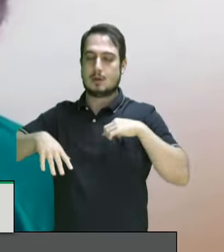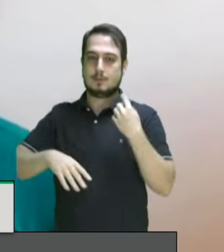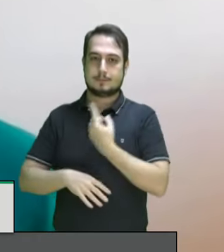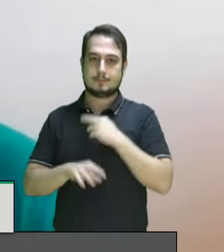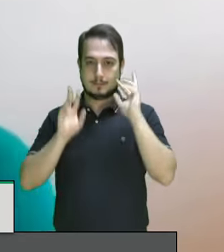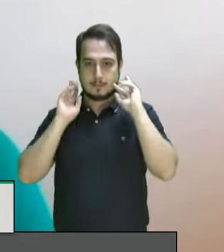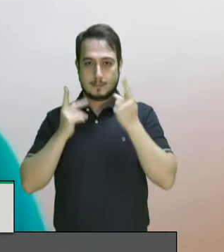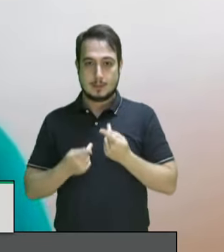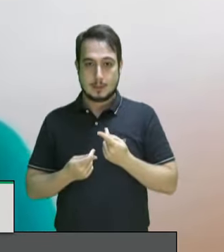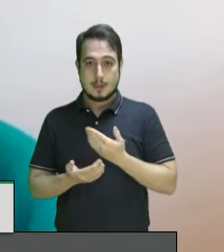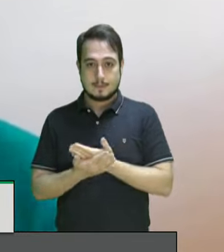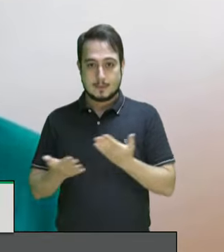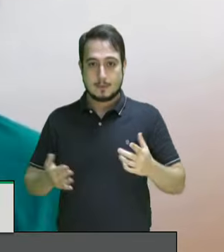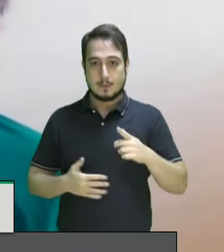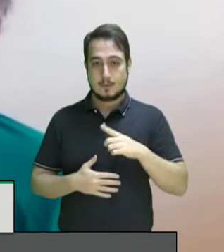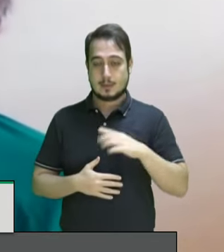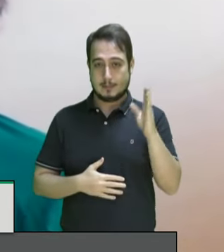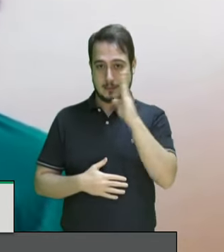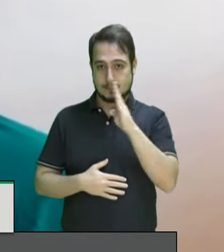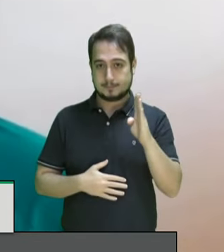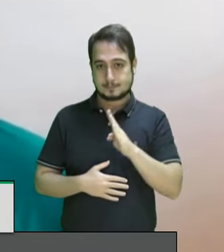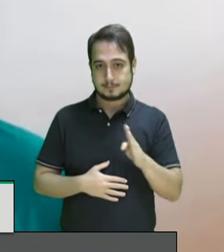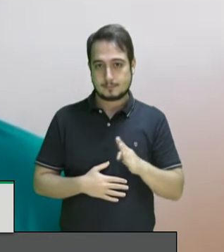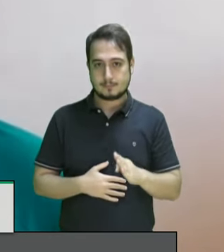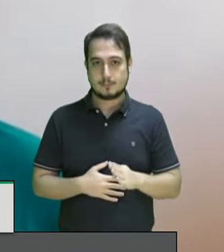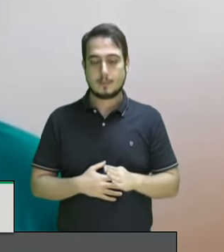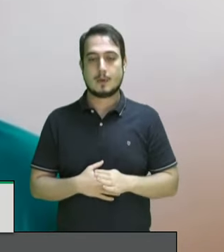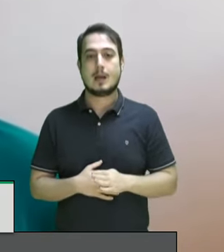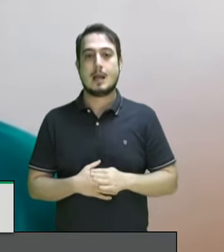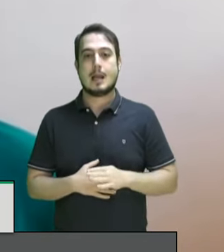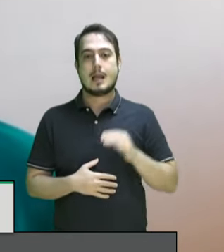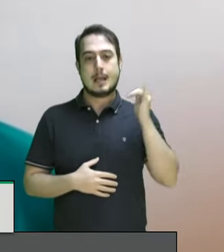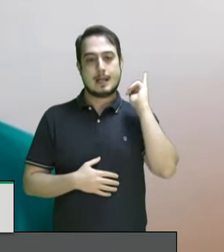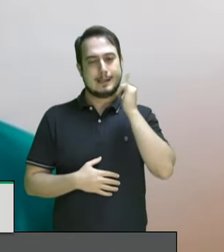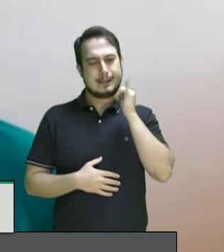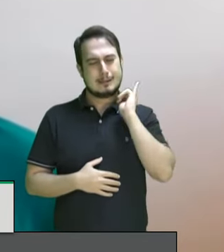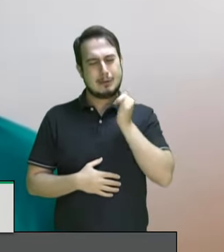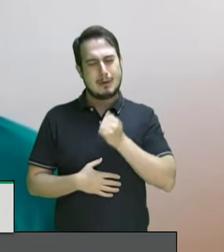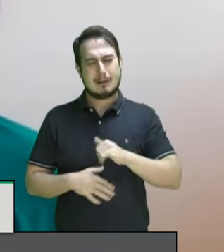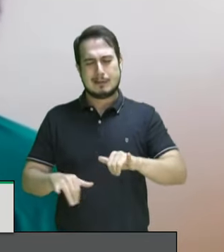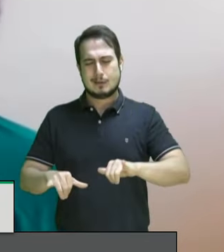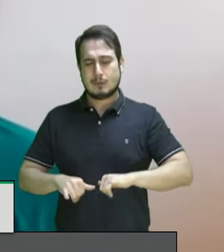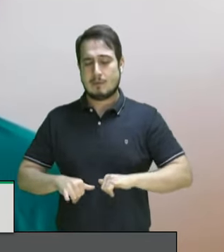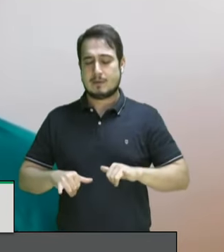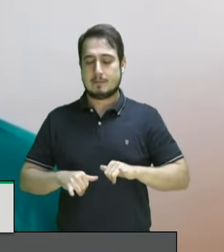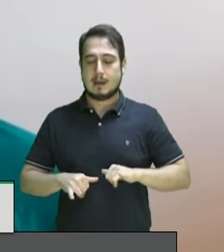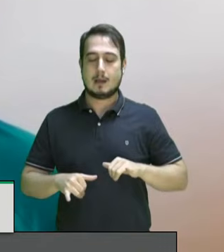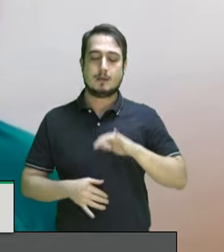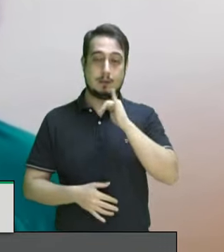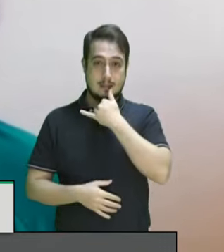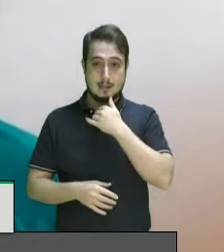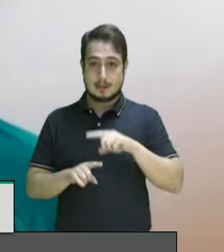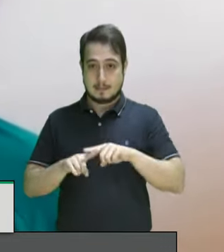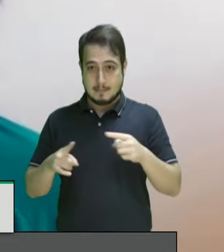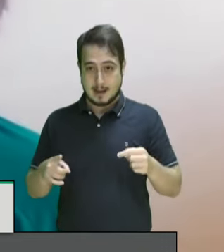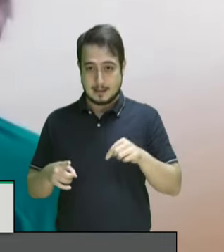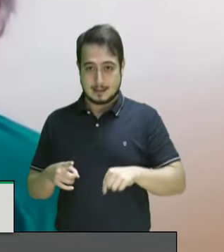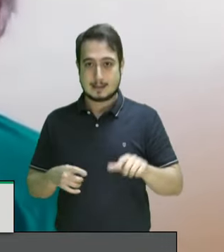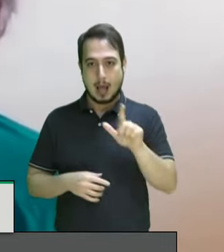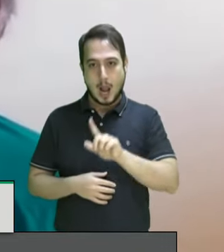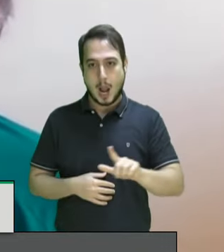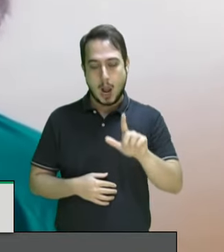Nós temos no Brasil histórias que são histórias muito doídas, muito doídas. Então, portanto, esta lógica